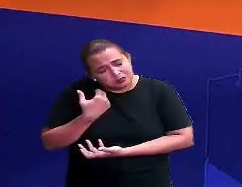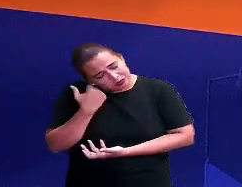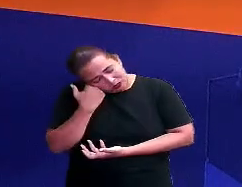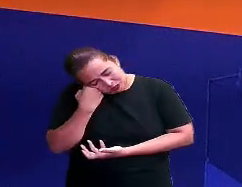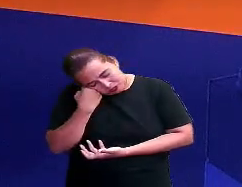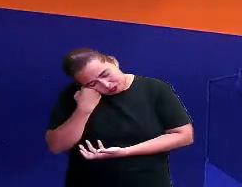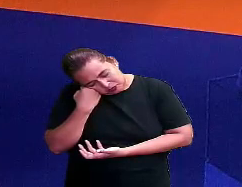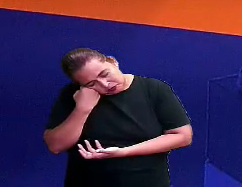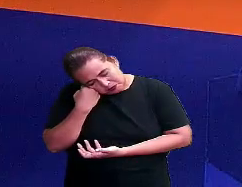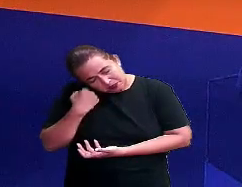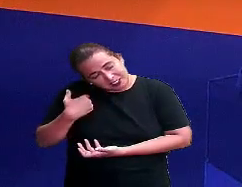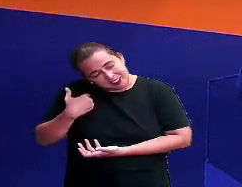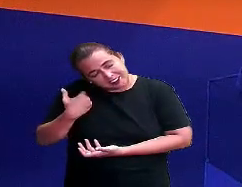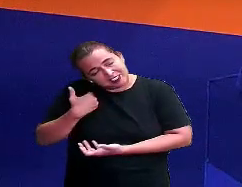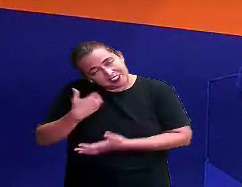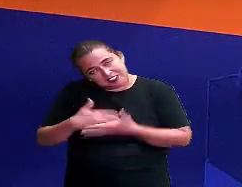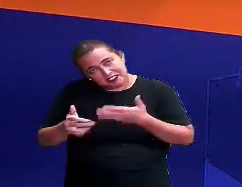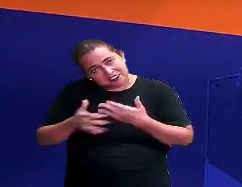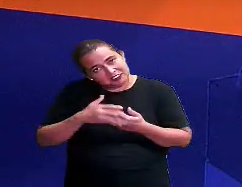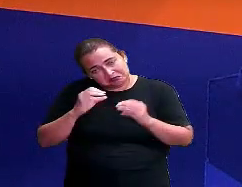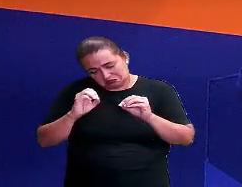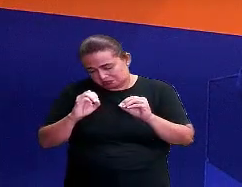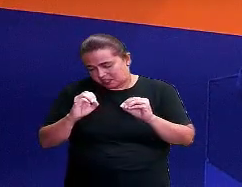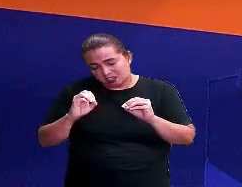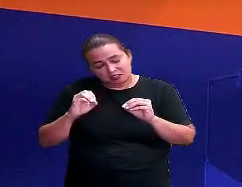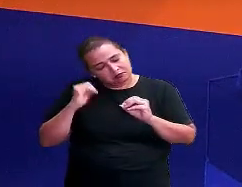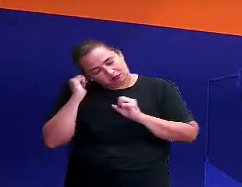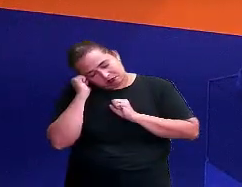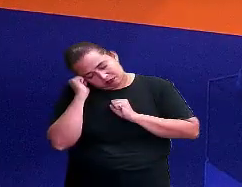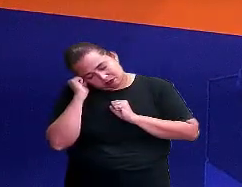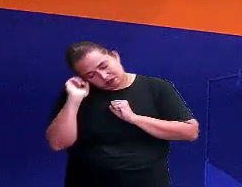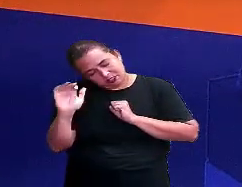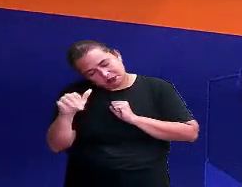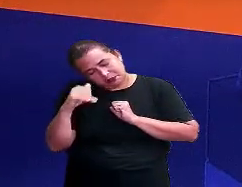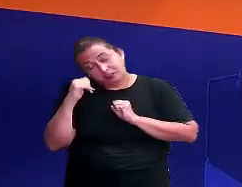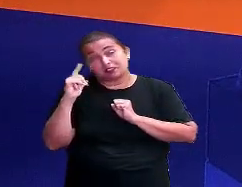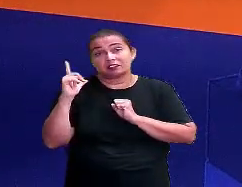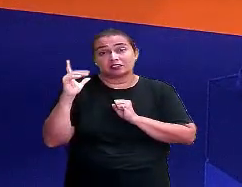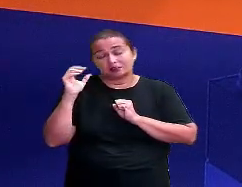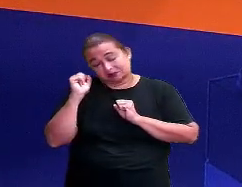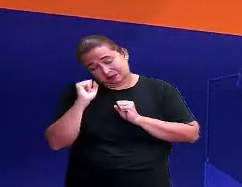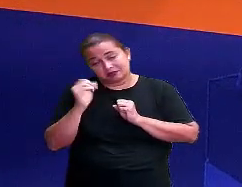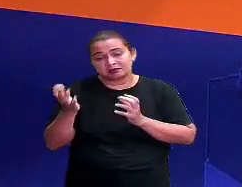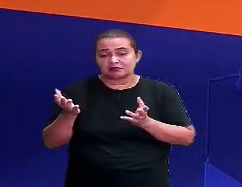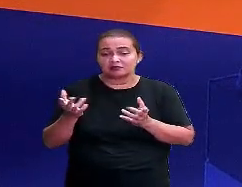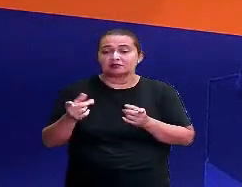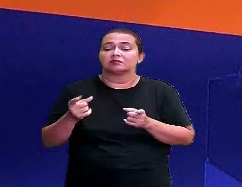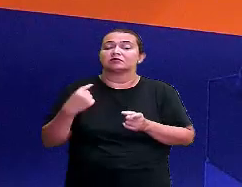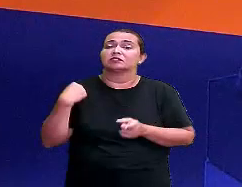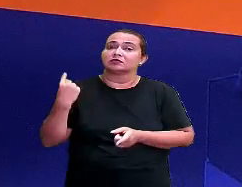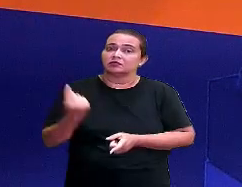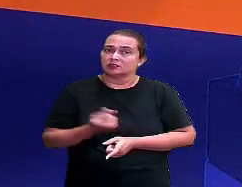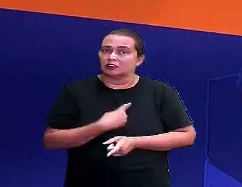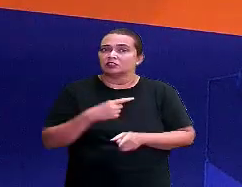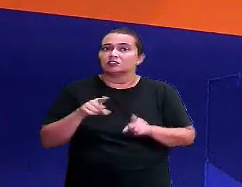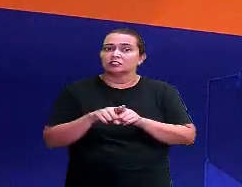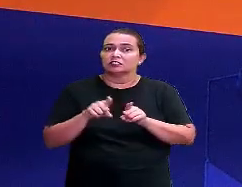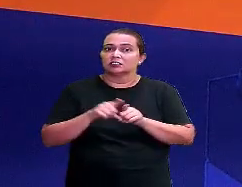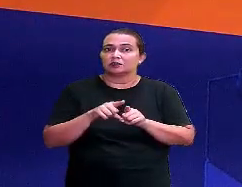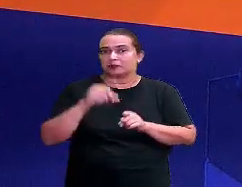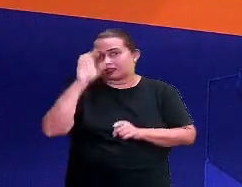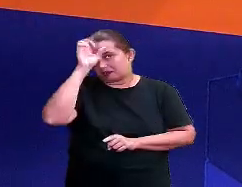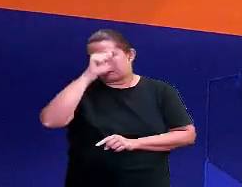vivo também tira um momento pra descansar. E a gente viu que assim como a gente, as coisas também vão mudando com o tempo. A